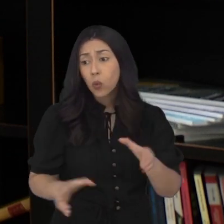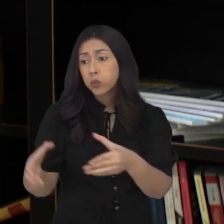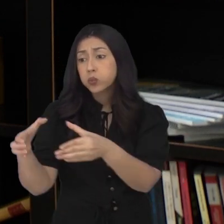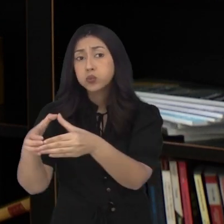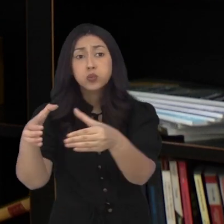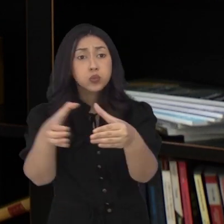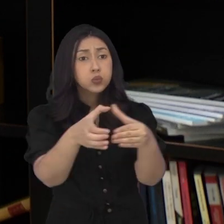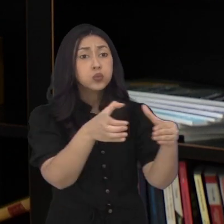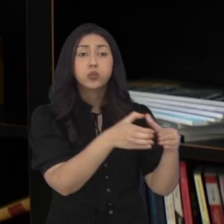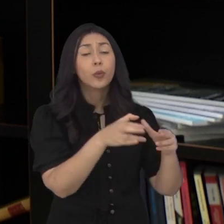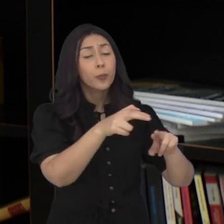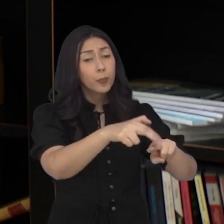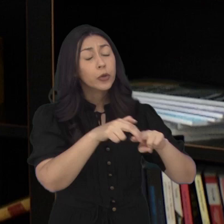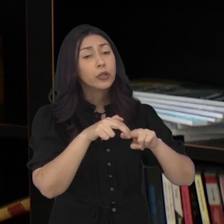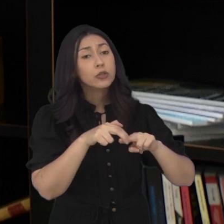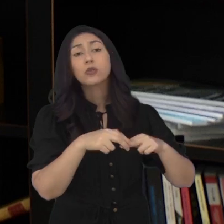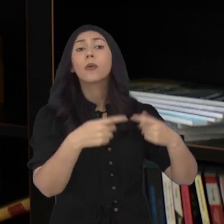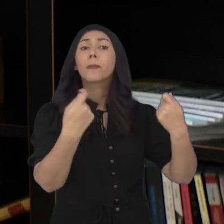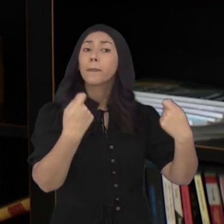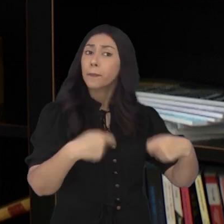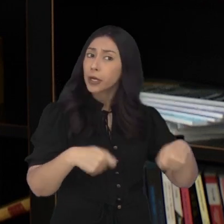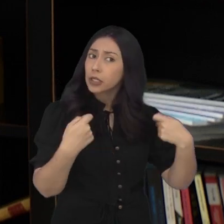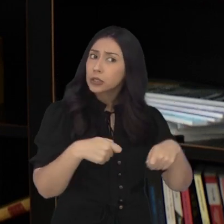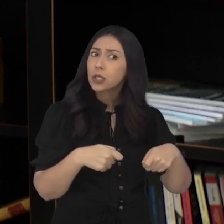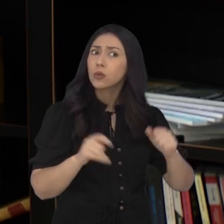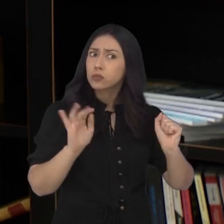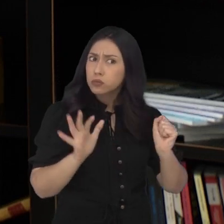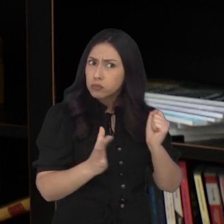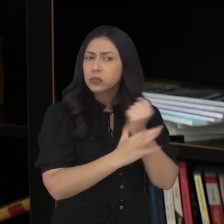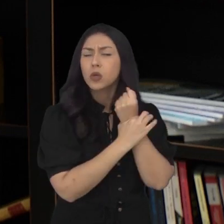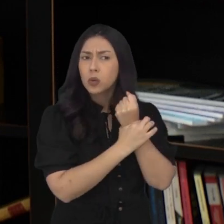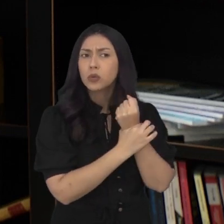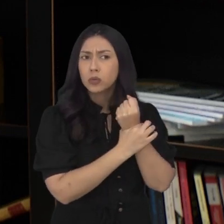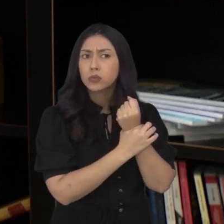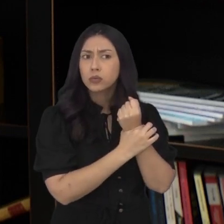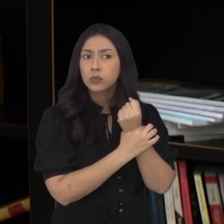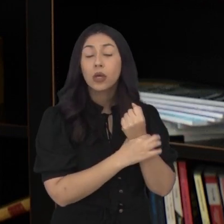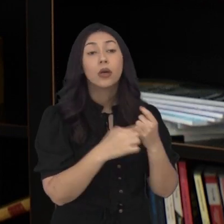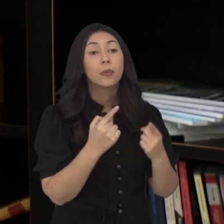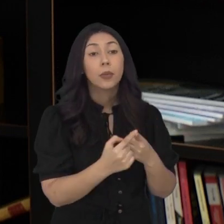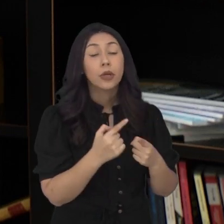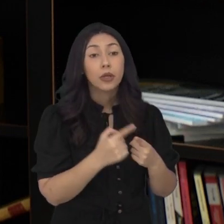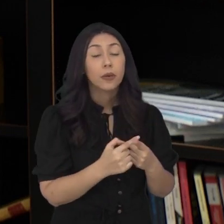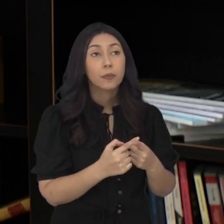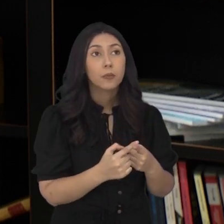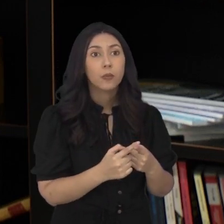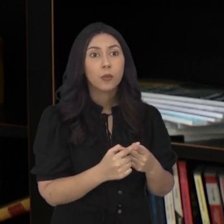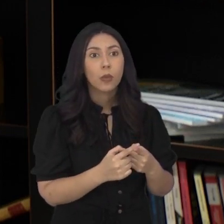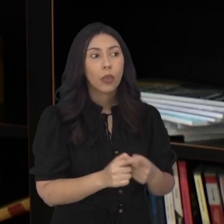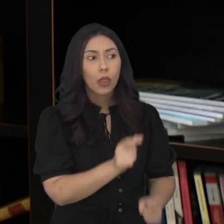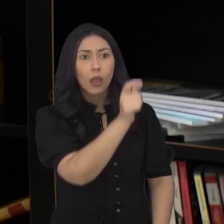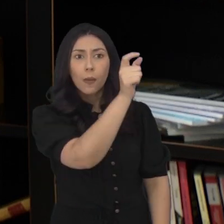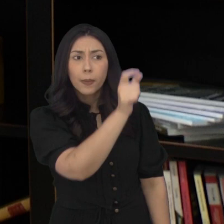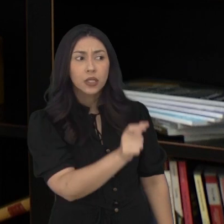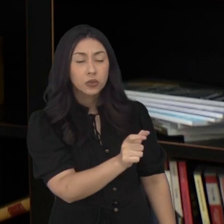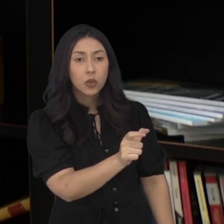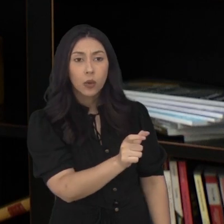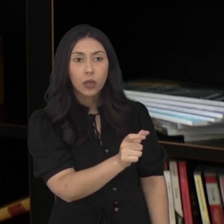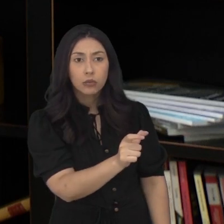da coletividade e que, portanto, devem ser muito bem resguardados. Por quê? Porque sendo ele, digamos assim,